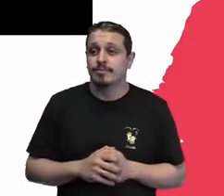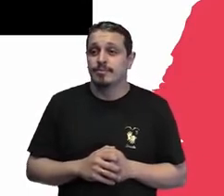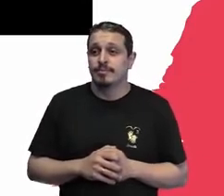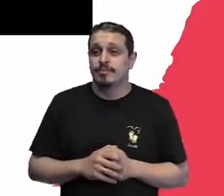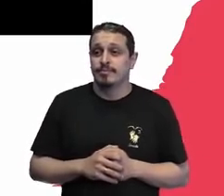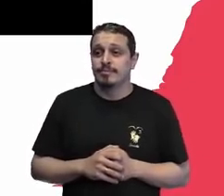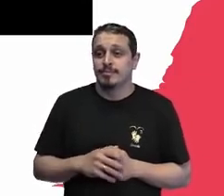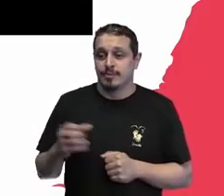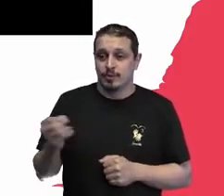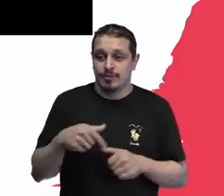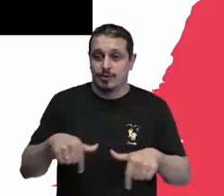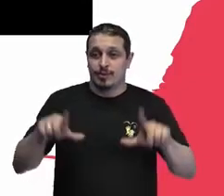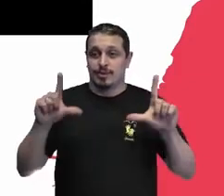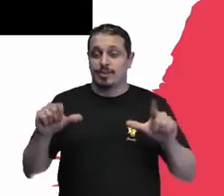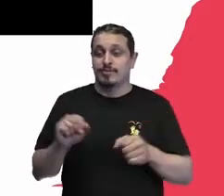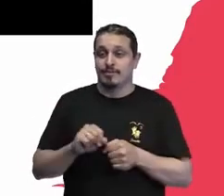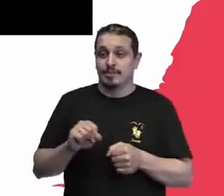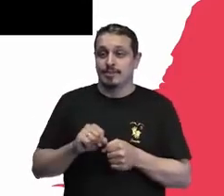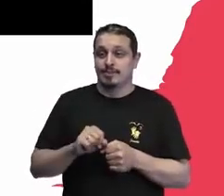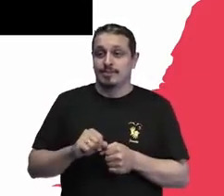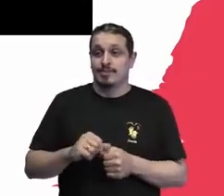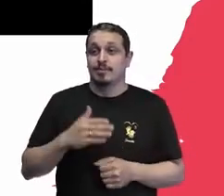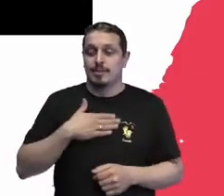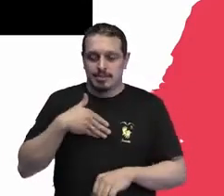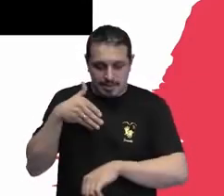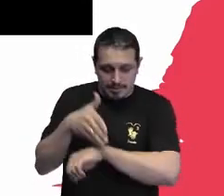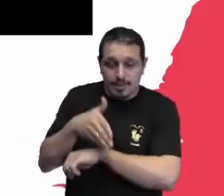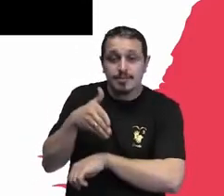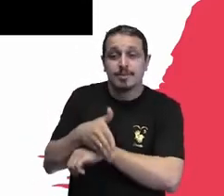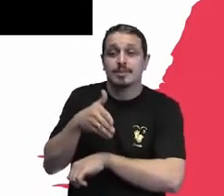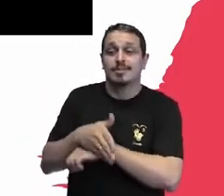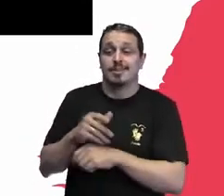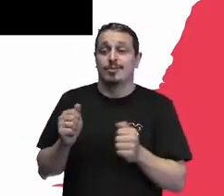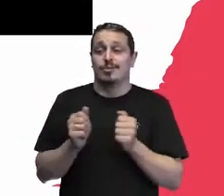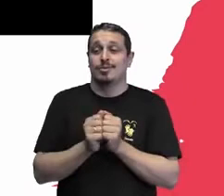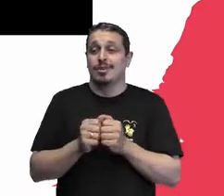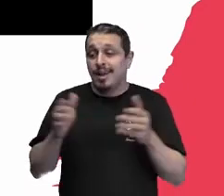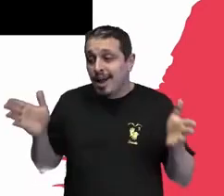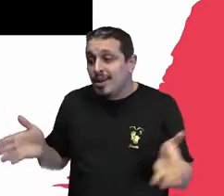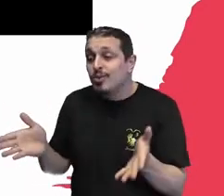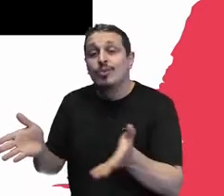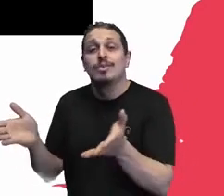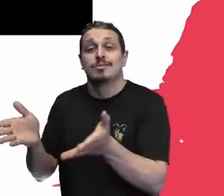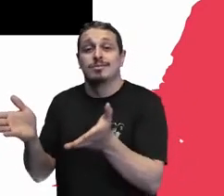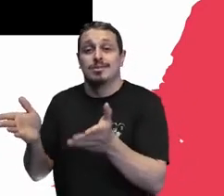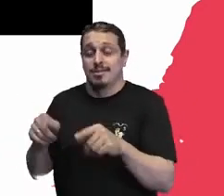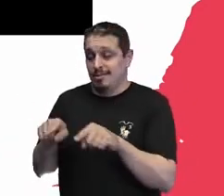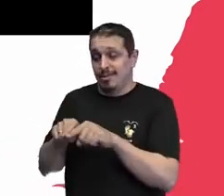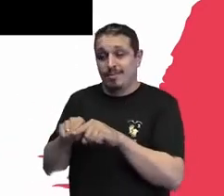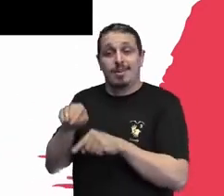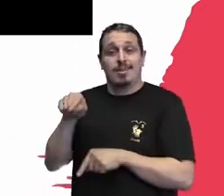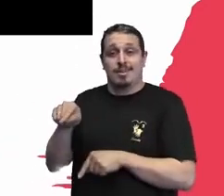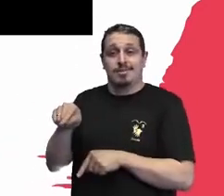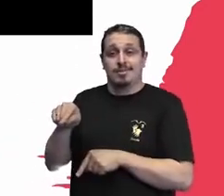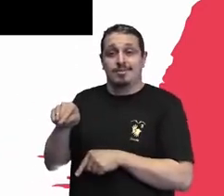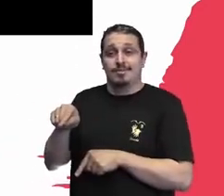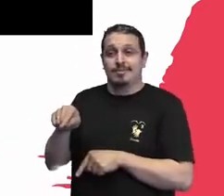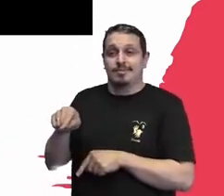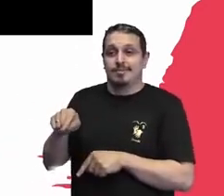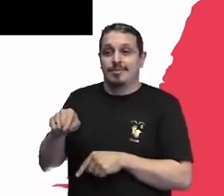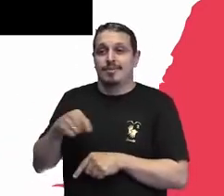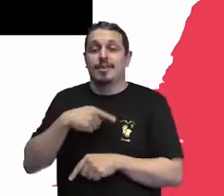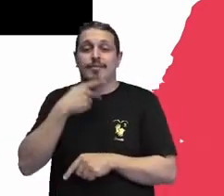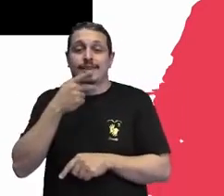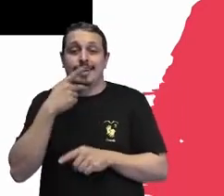participação, com, digamos, um empurrão de algumas famílias, eu não posso deixar de nomear aqui a família